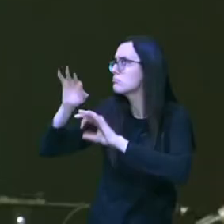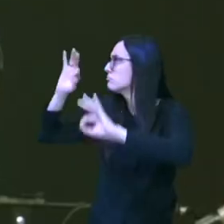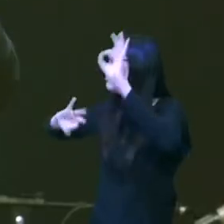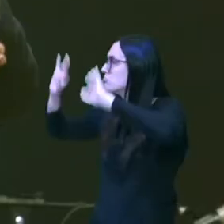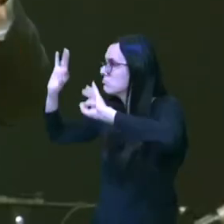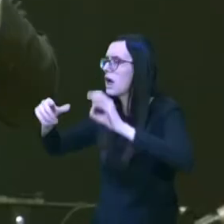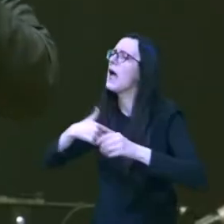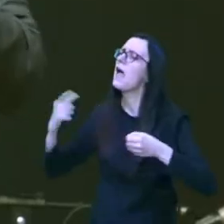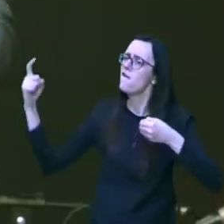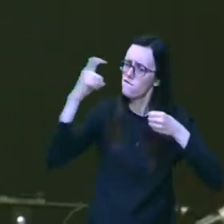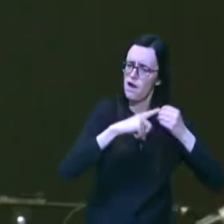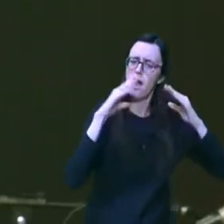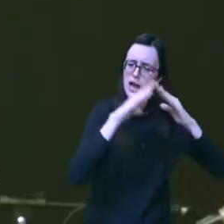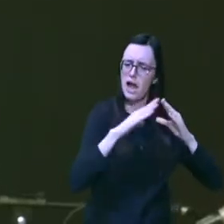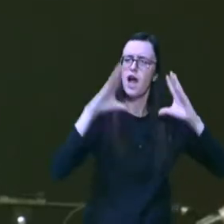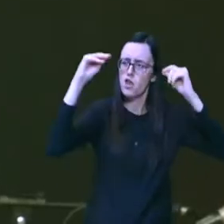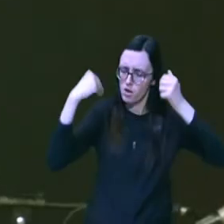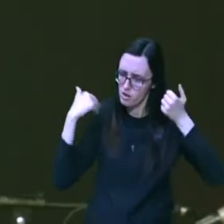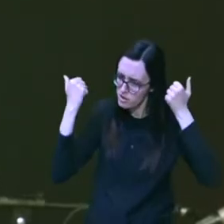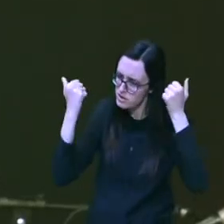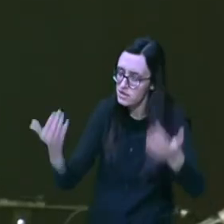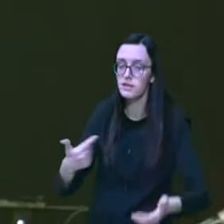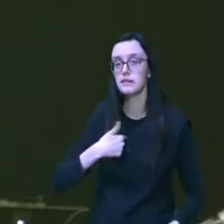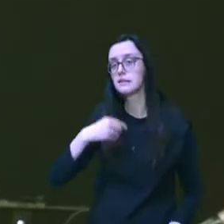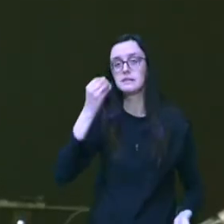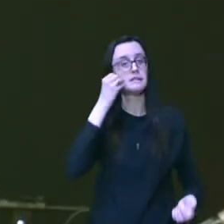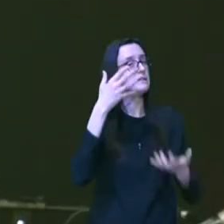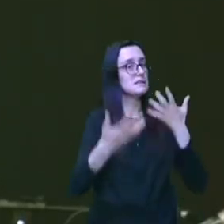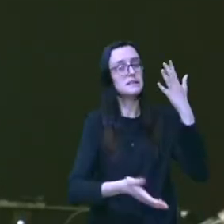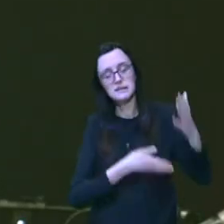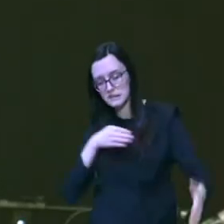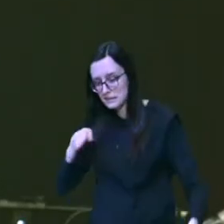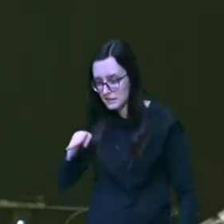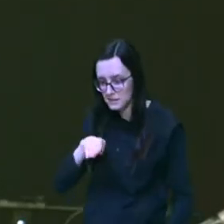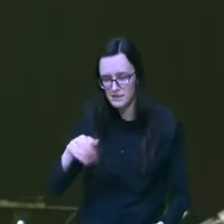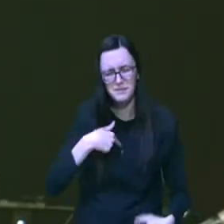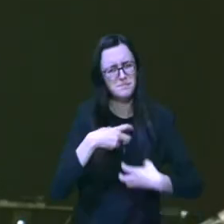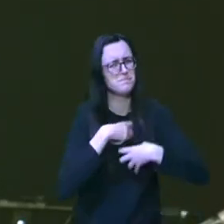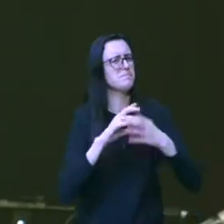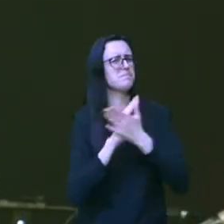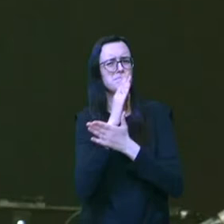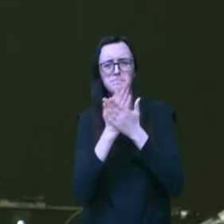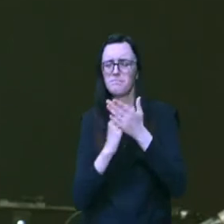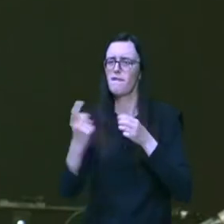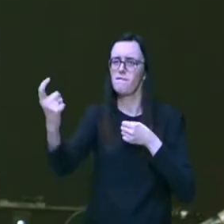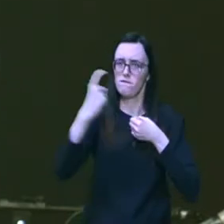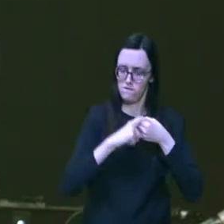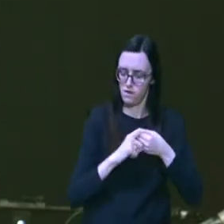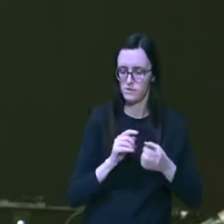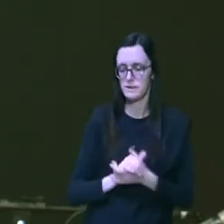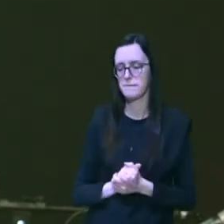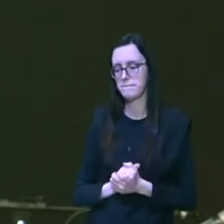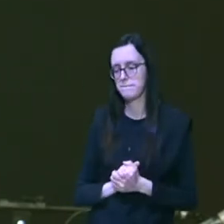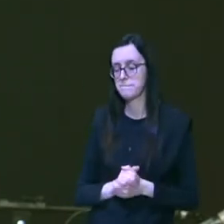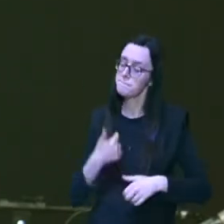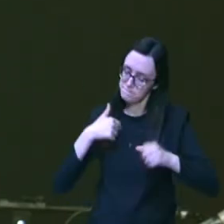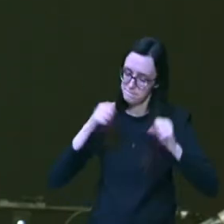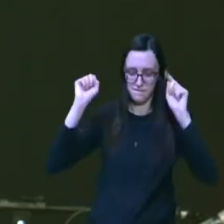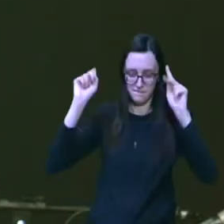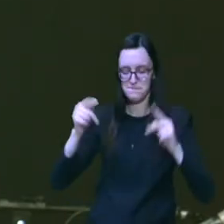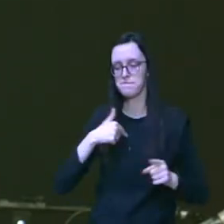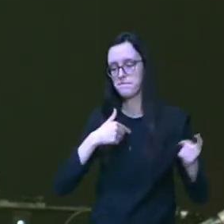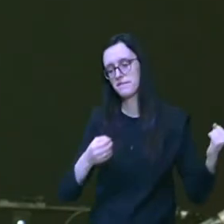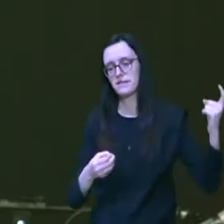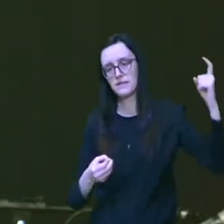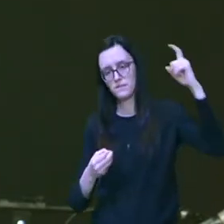tudo eu volto pra casa a noite eu entrego e eu tentei andar mais um pouco que o Espírito incomodou e falou volta e tá bom senhor e